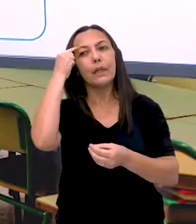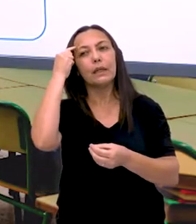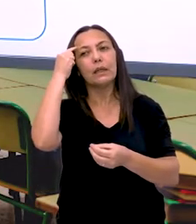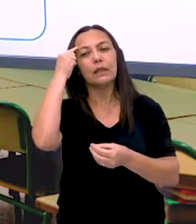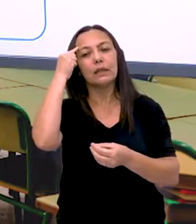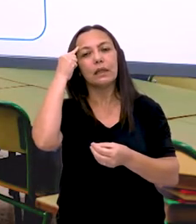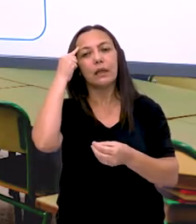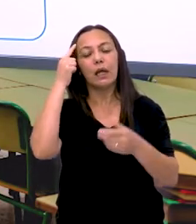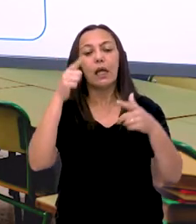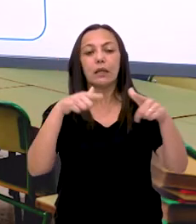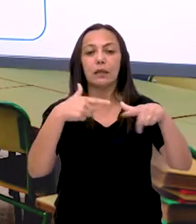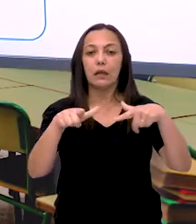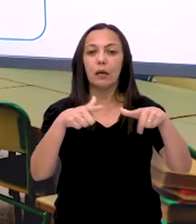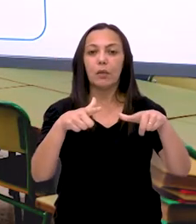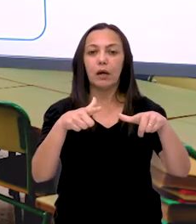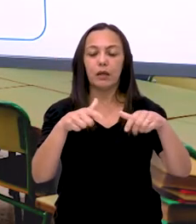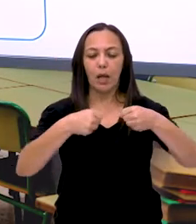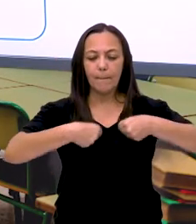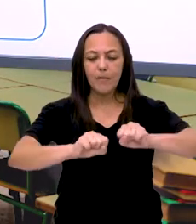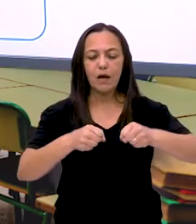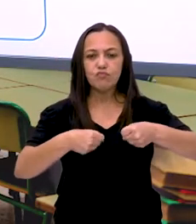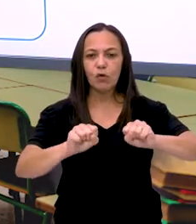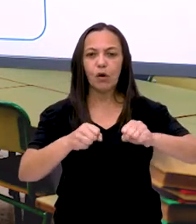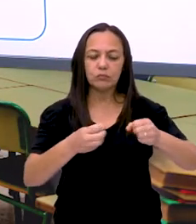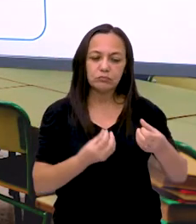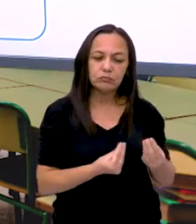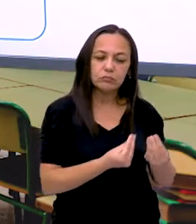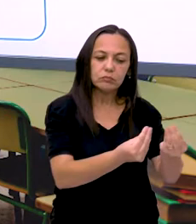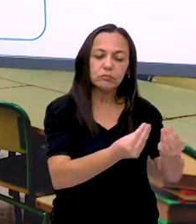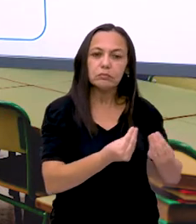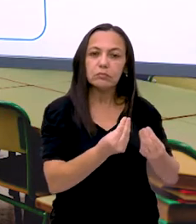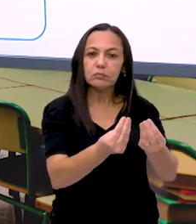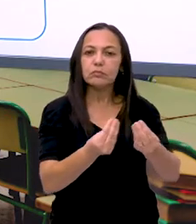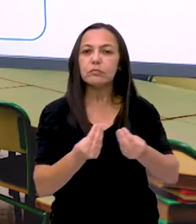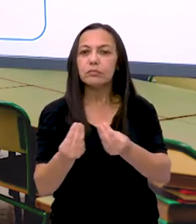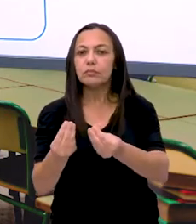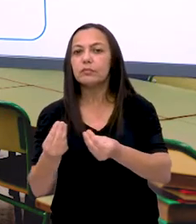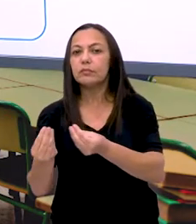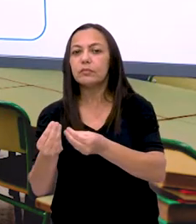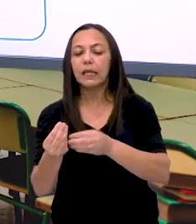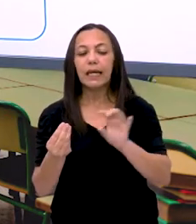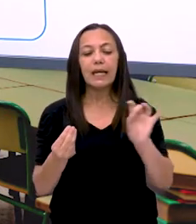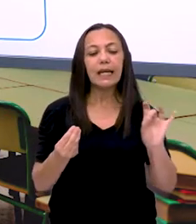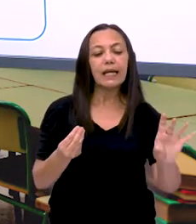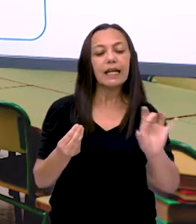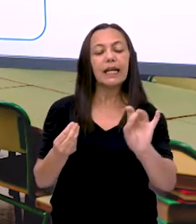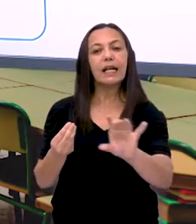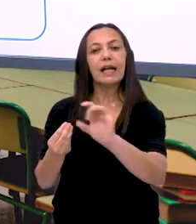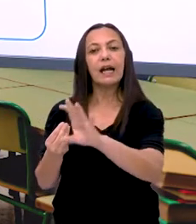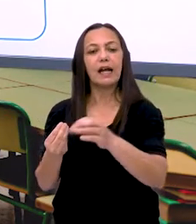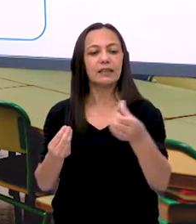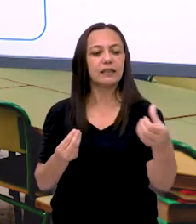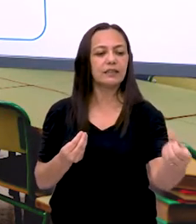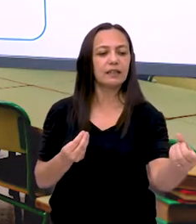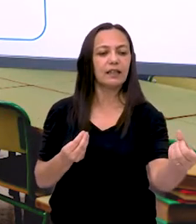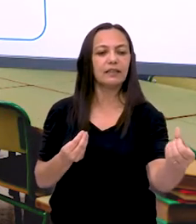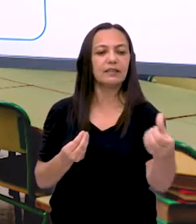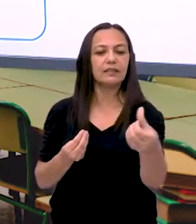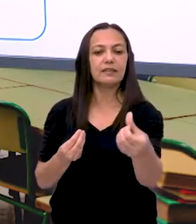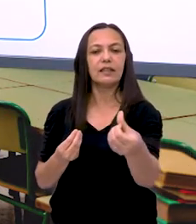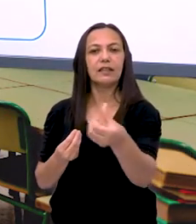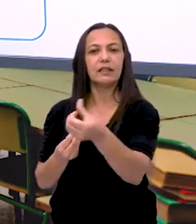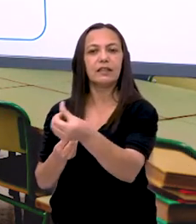pensar. Ele trabalha fazendo as entregas. Cada entrega lá, ele cobra seis reais.